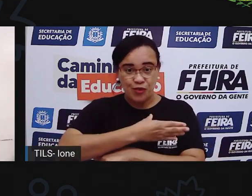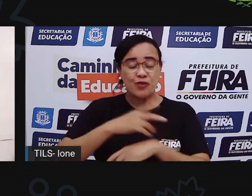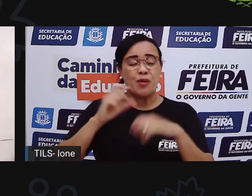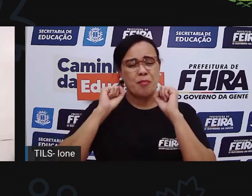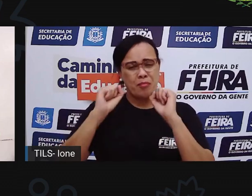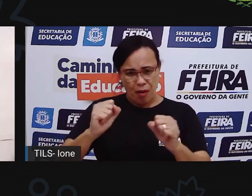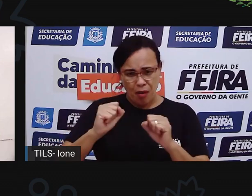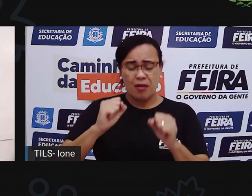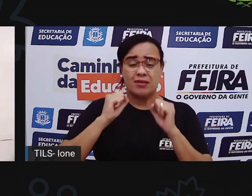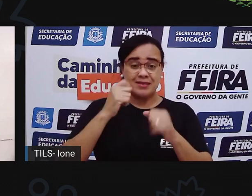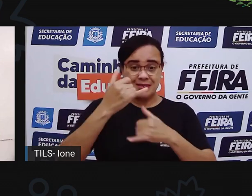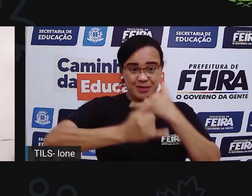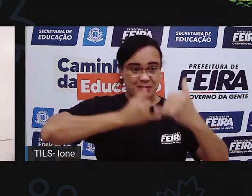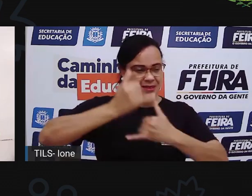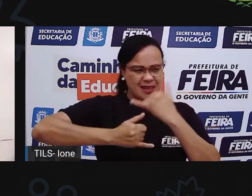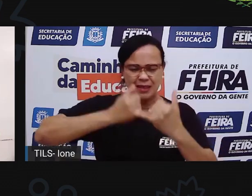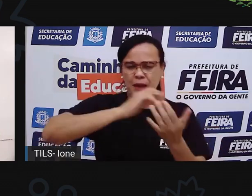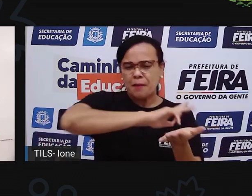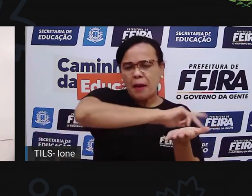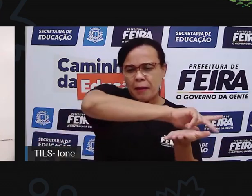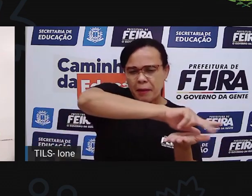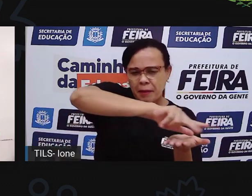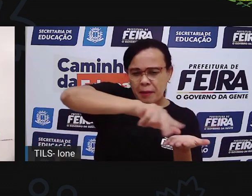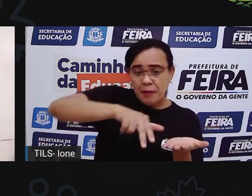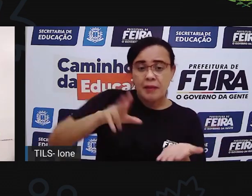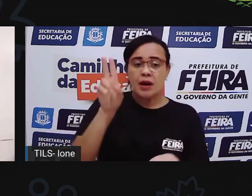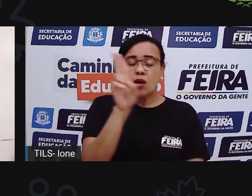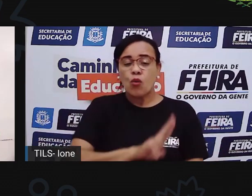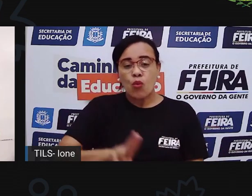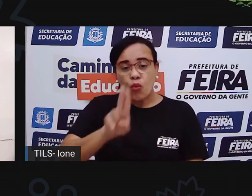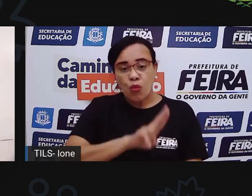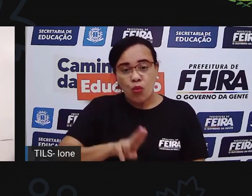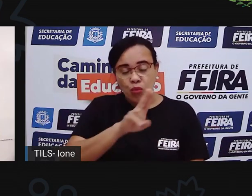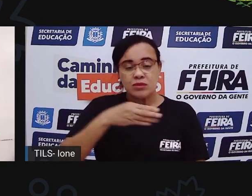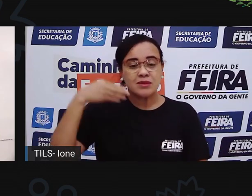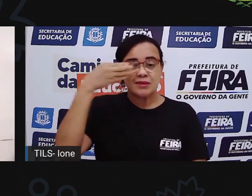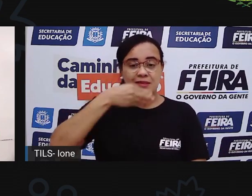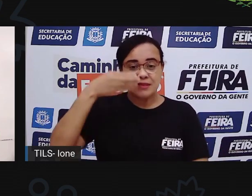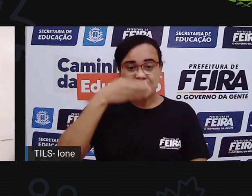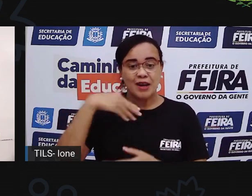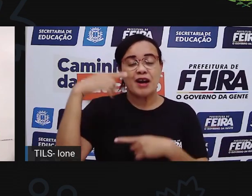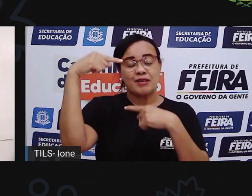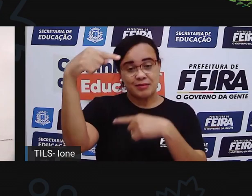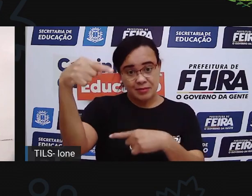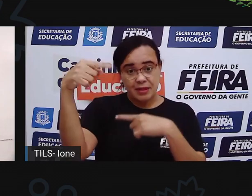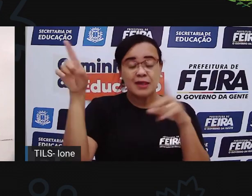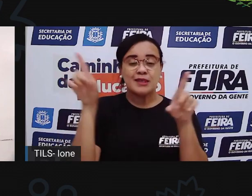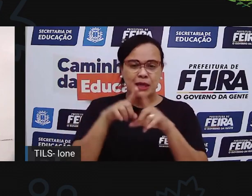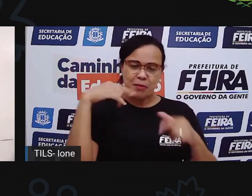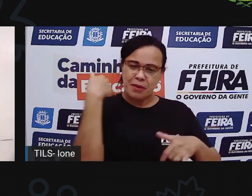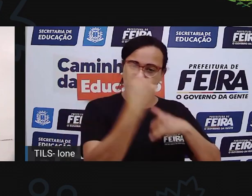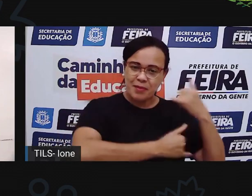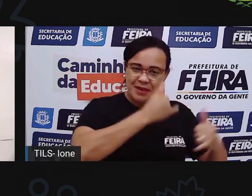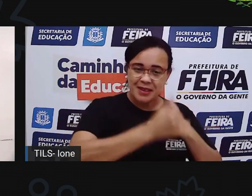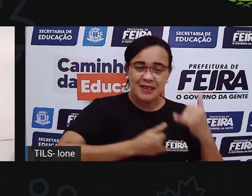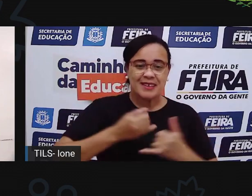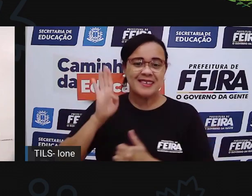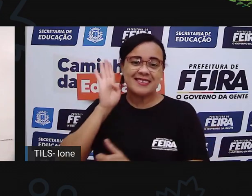pet que você tiver em casa, né? Então, além de brincar e se divertir, né? Vocês podem construir